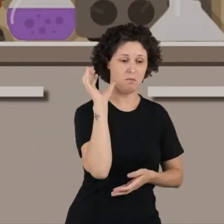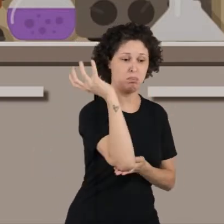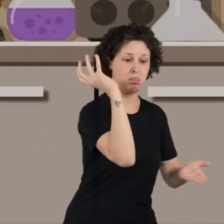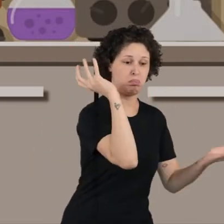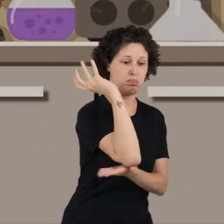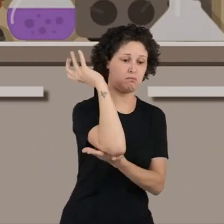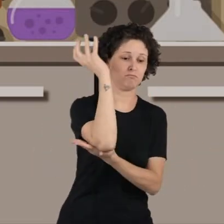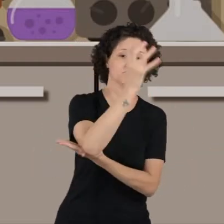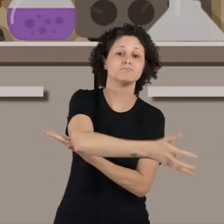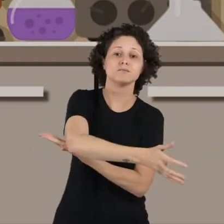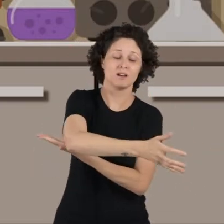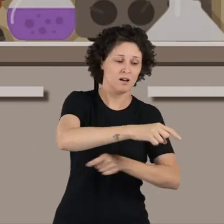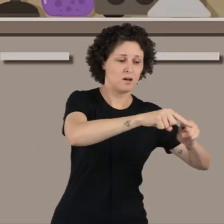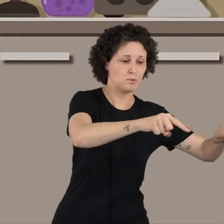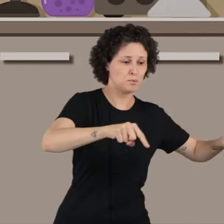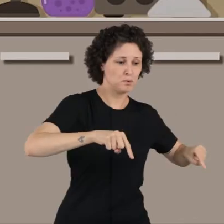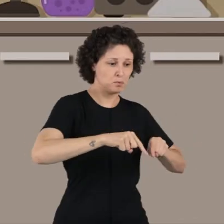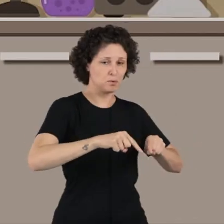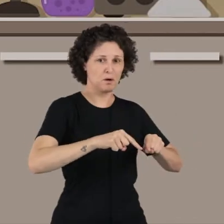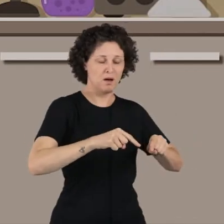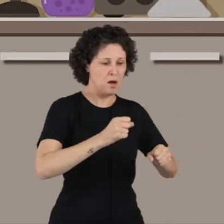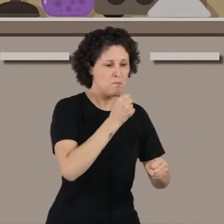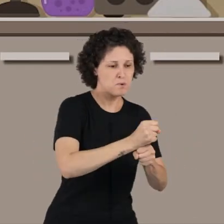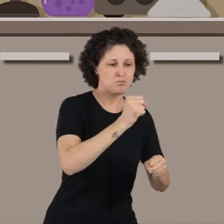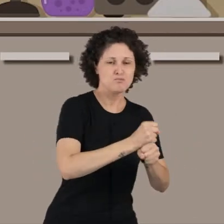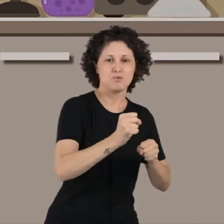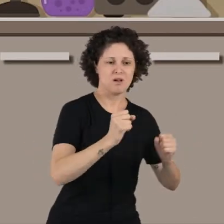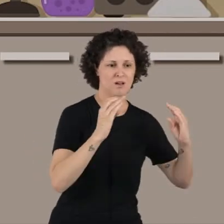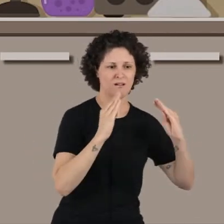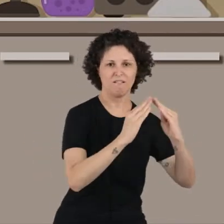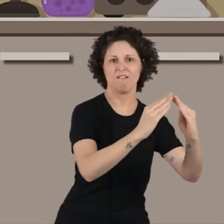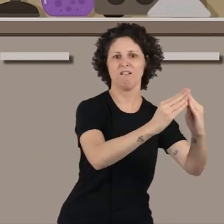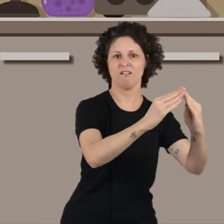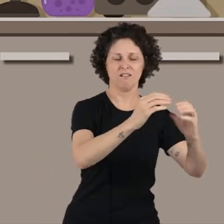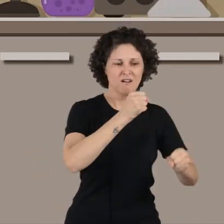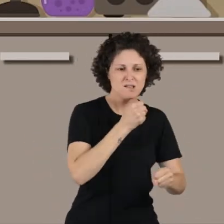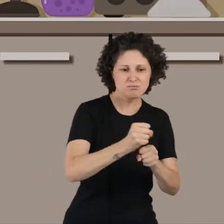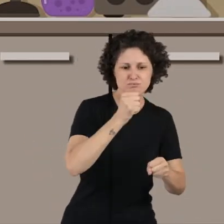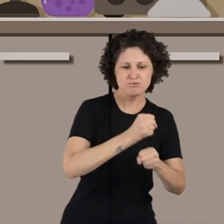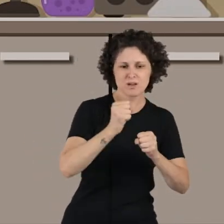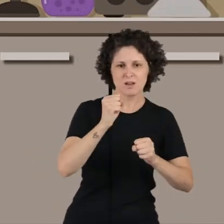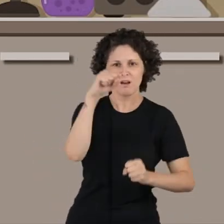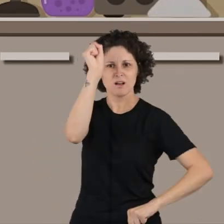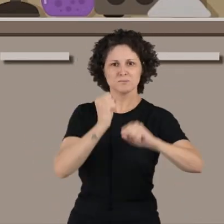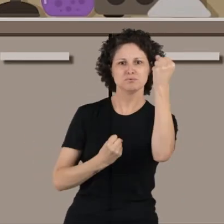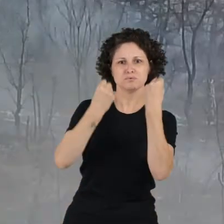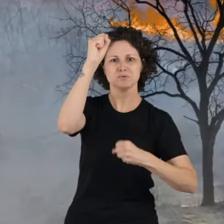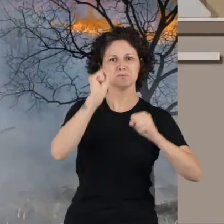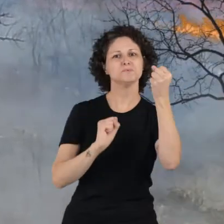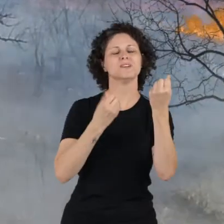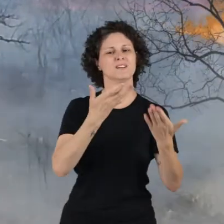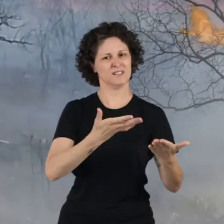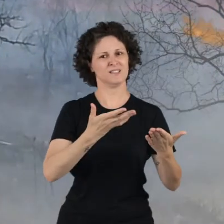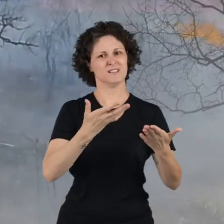grande área do solo para a sua produção. A preparação das áreas para esses setores é, na maior parte das vezes, a derrubada de árvores